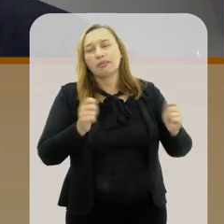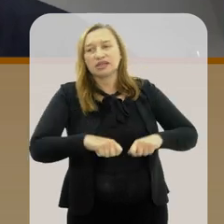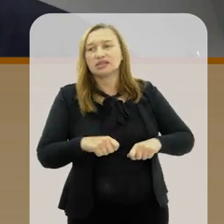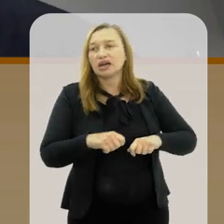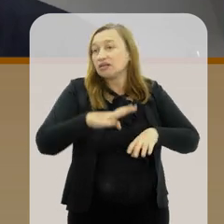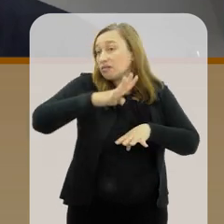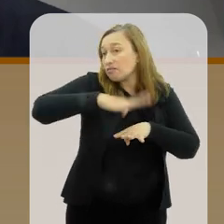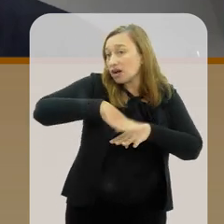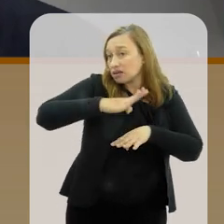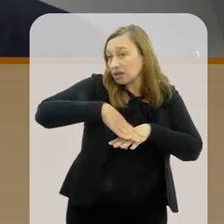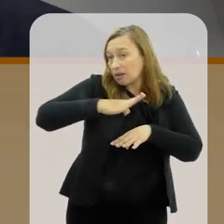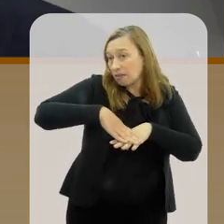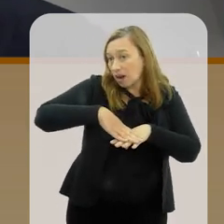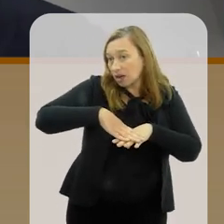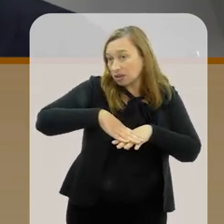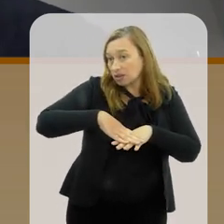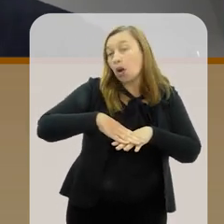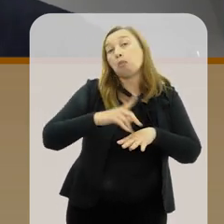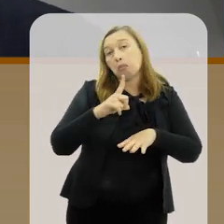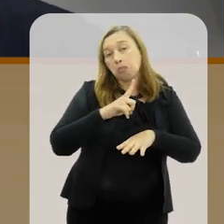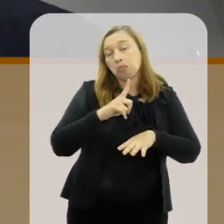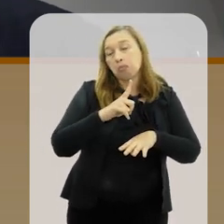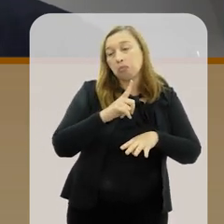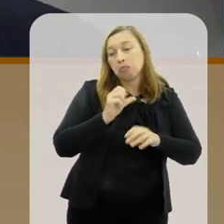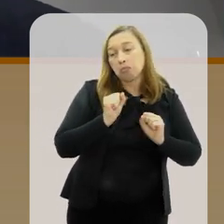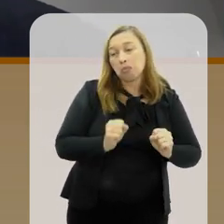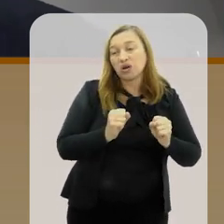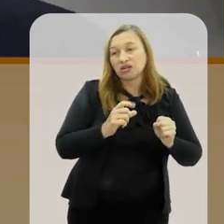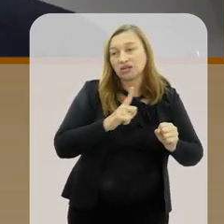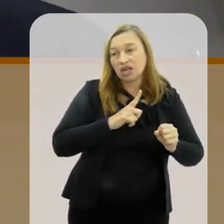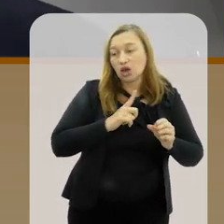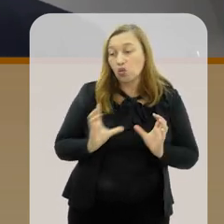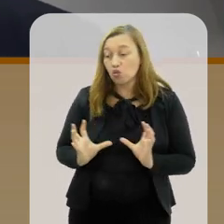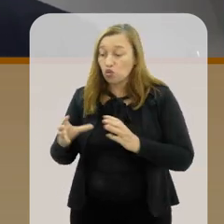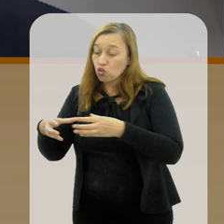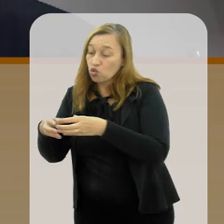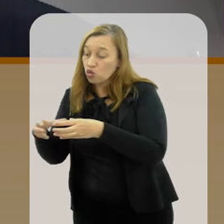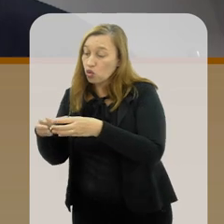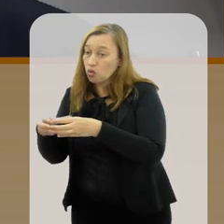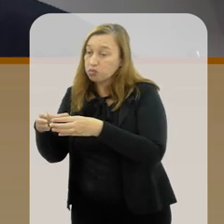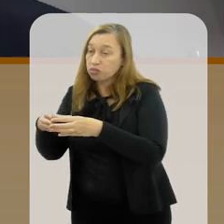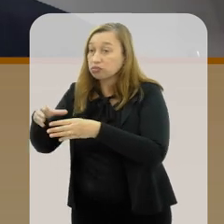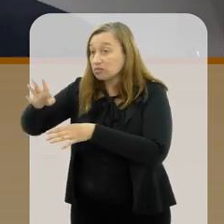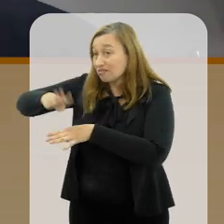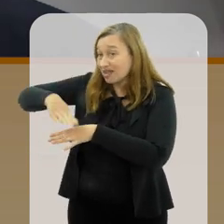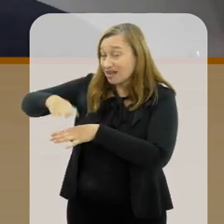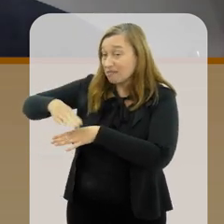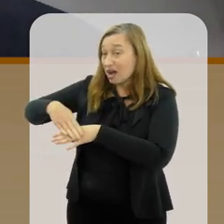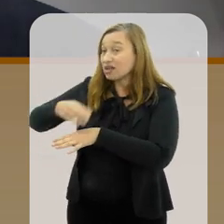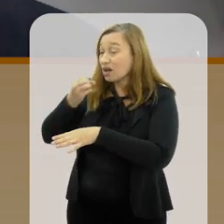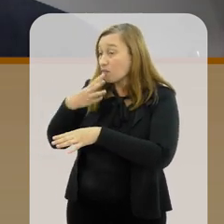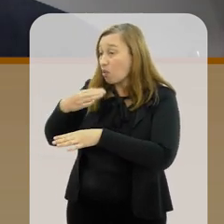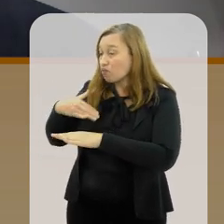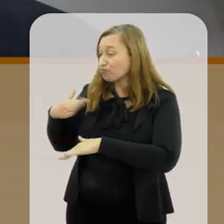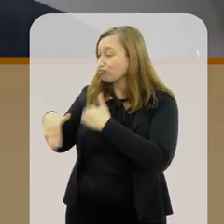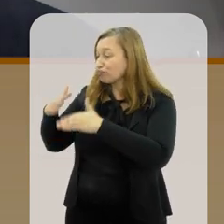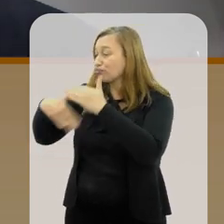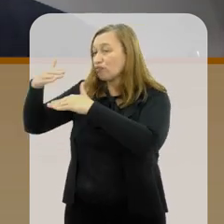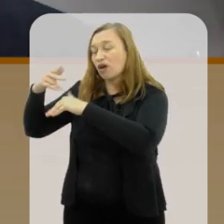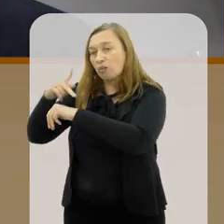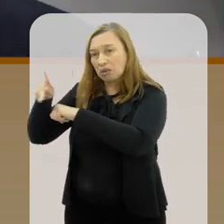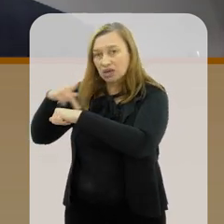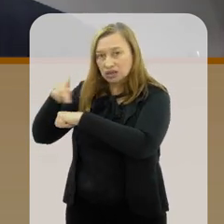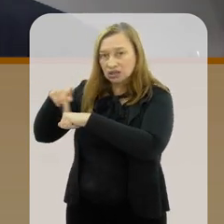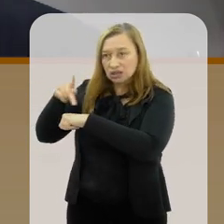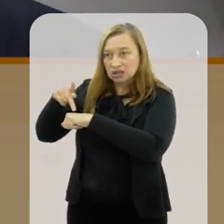capacidade de matemática, você pode ter uma parte da população que está tendo um excelente ensino de matemática e que vão fazer uso dessa matemática pra jogar